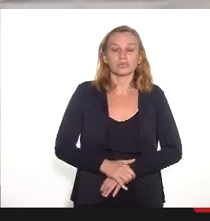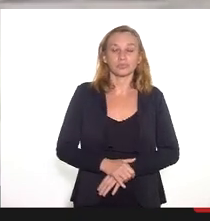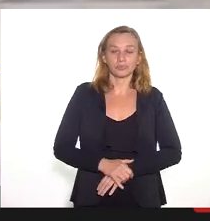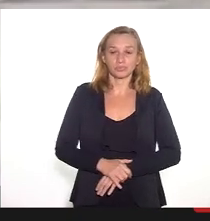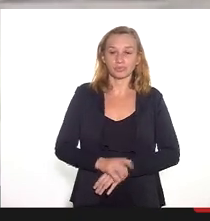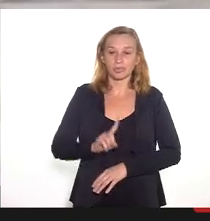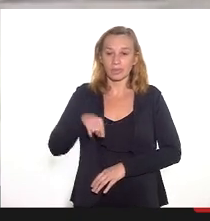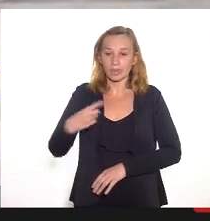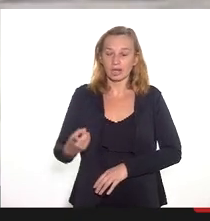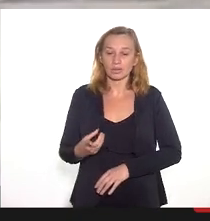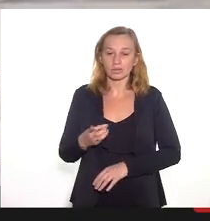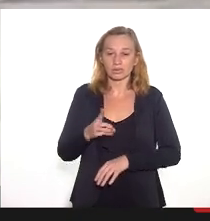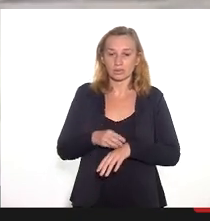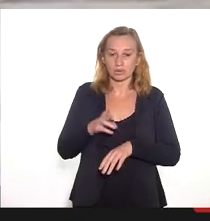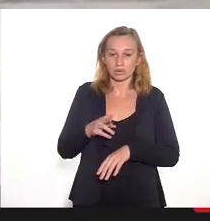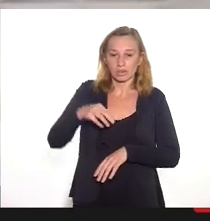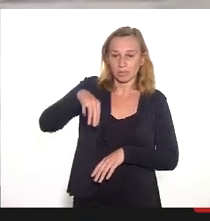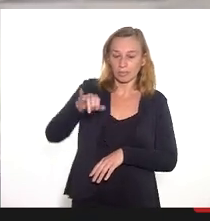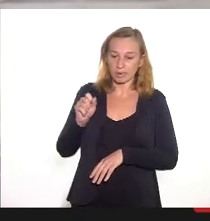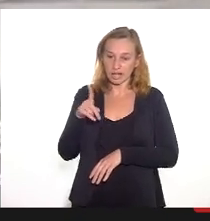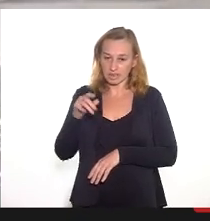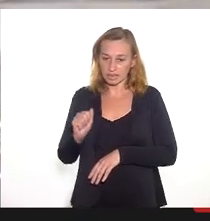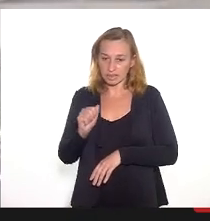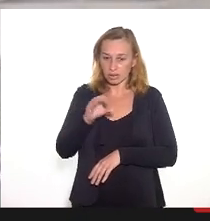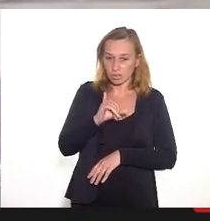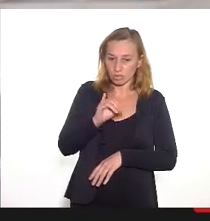seguida, a doutora Márcia Lustosa, do MP.